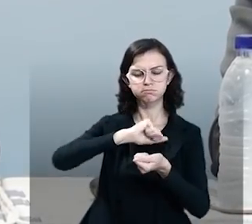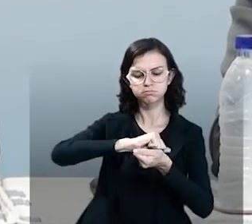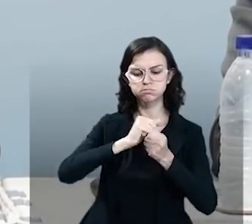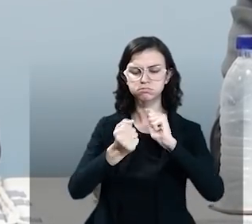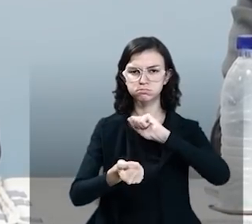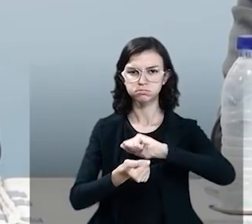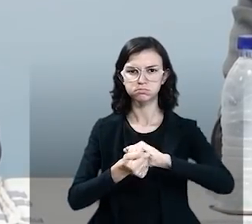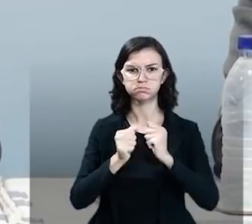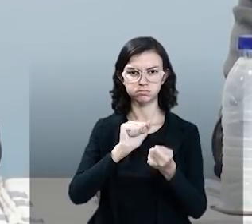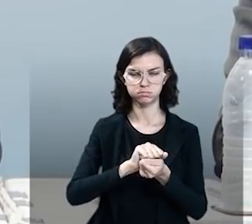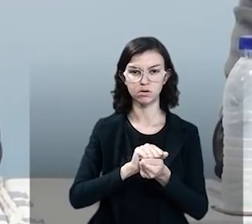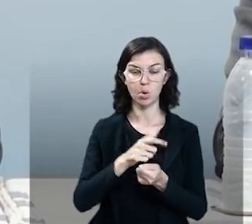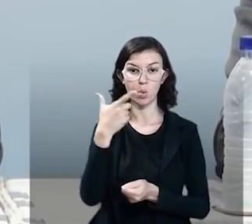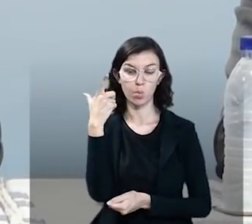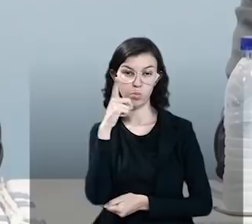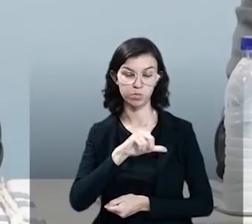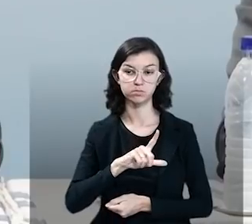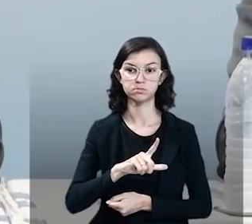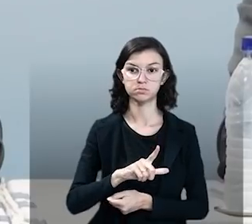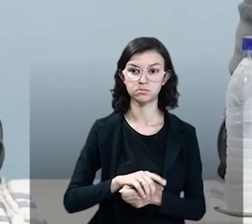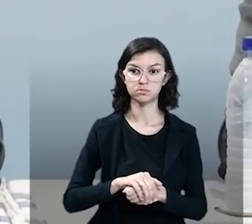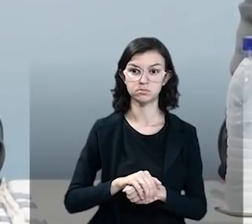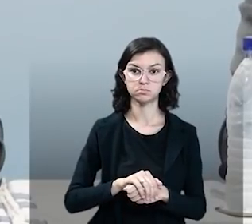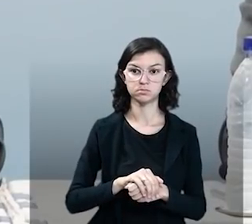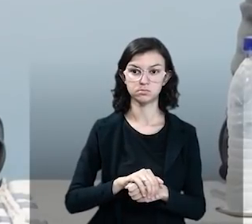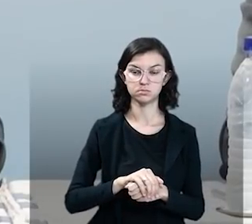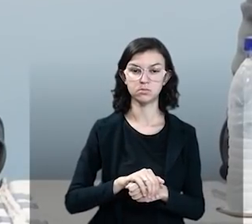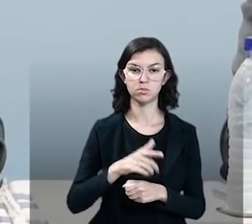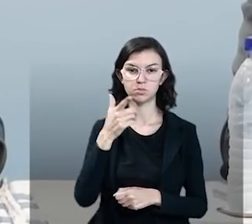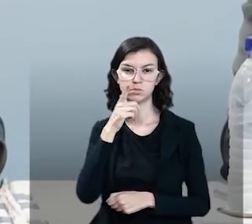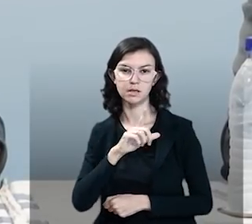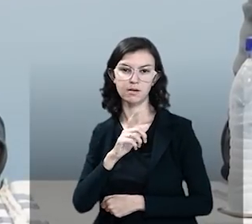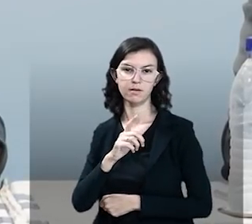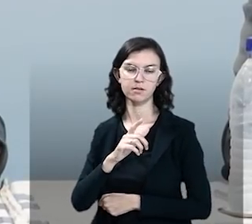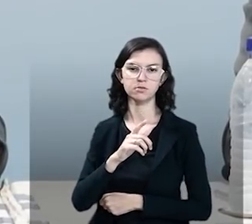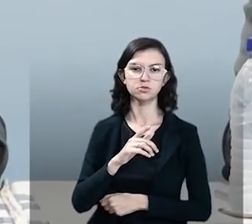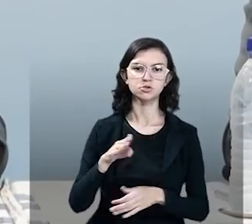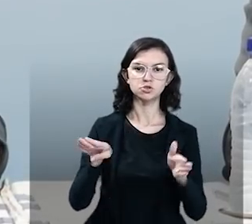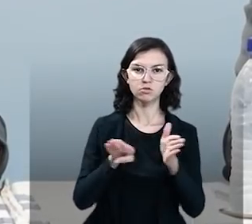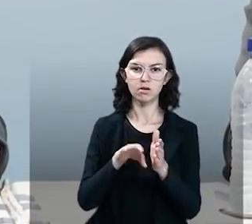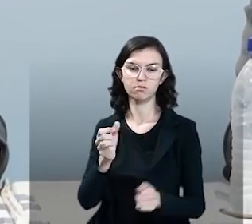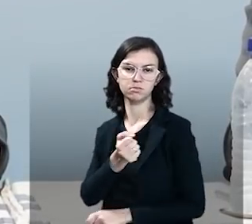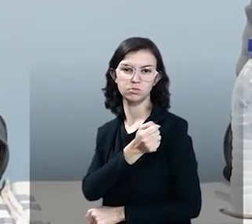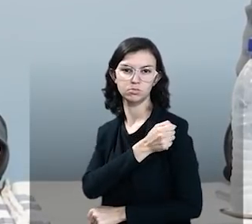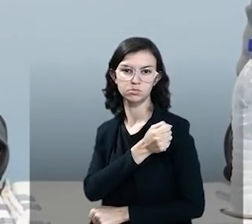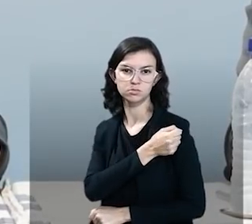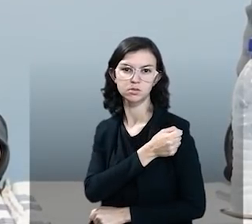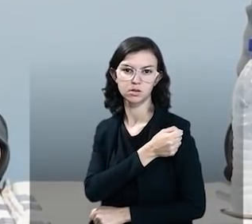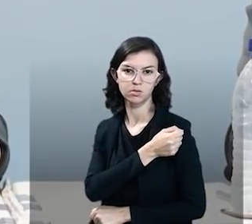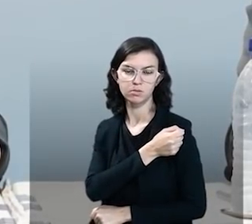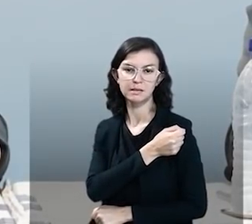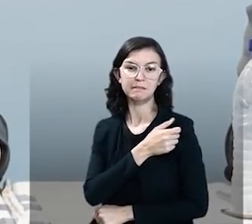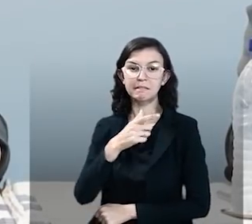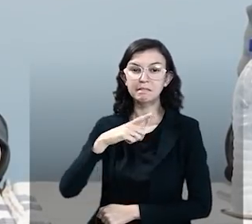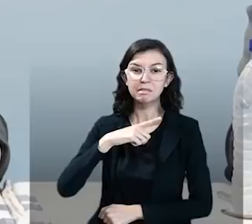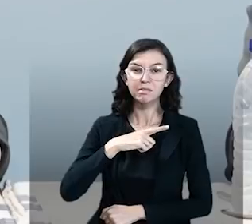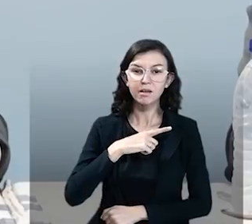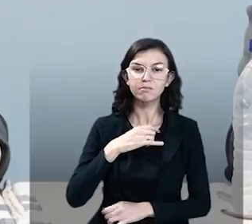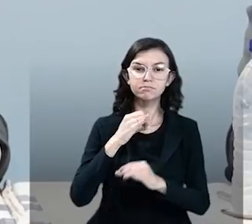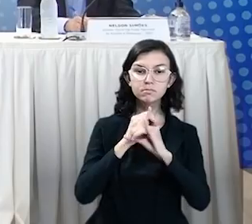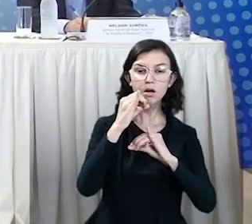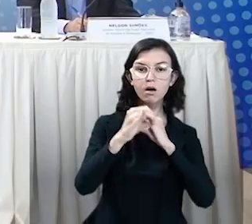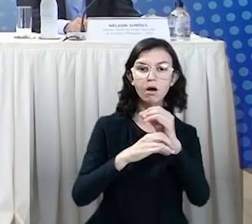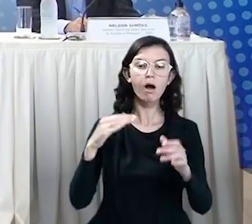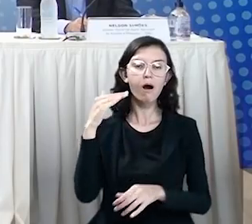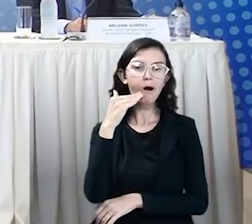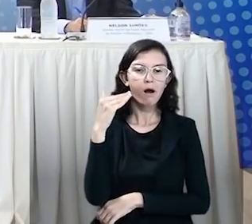adaptativa na qual é possível alcançar alunos com baixa qualidade na conexão